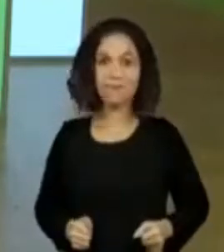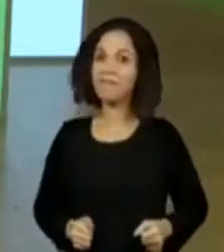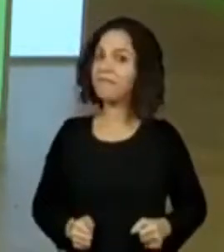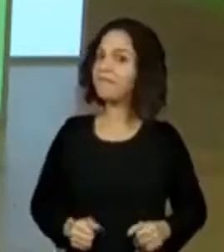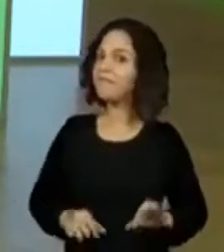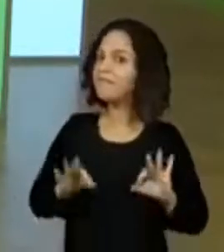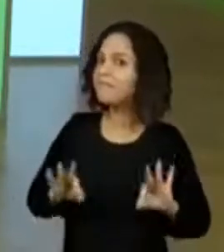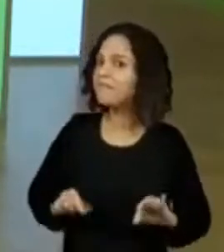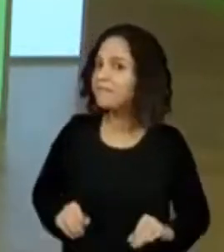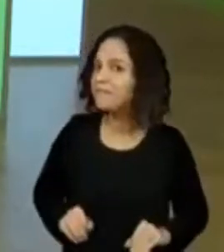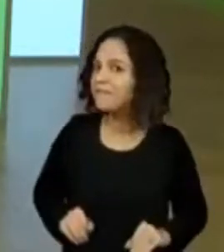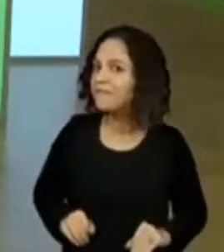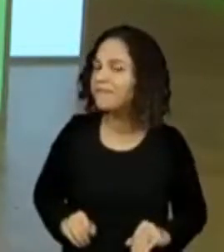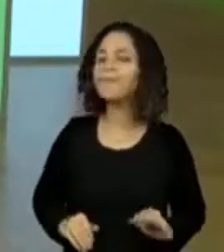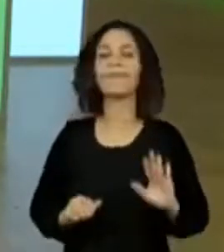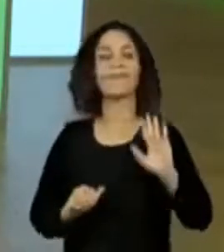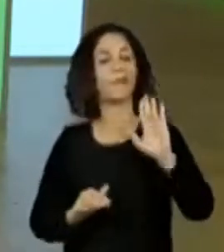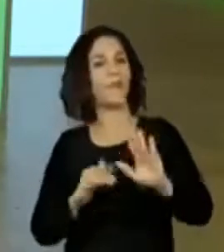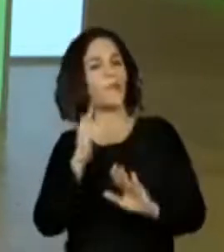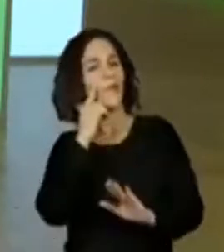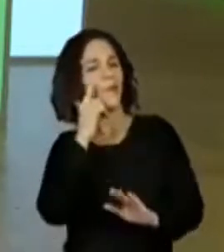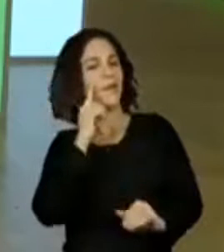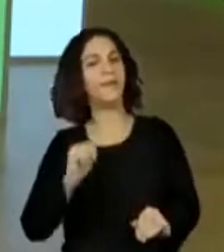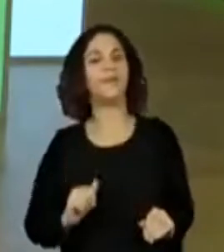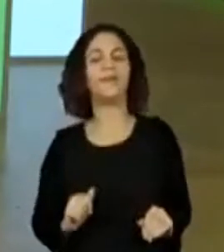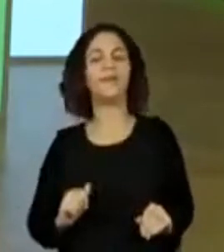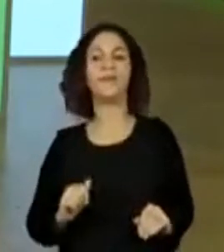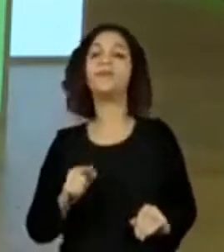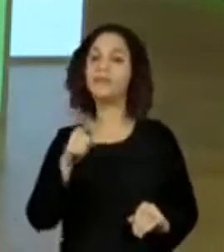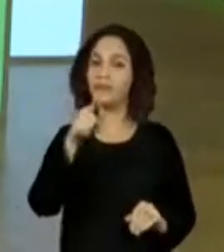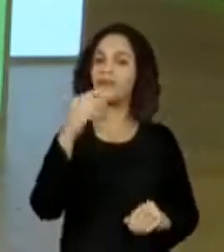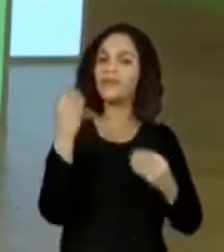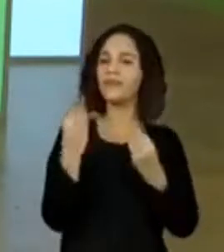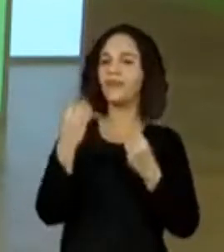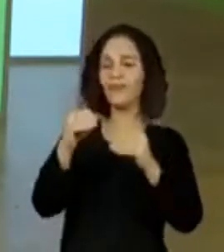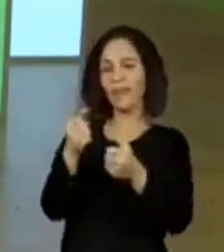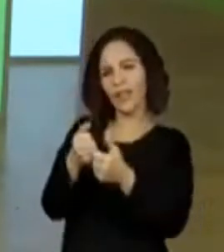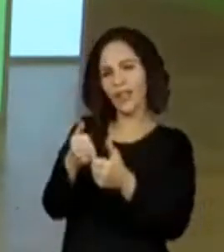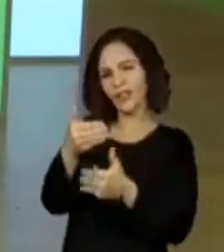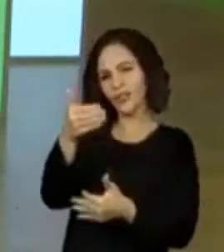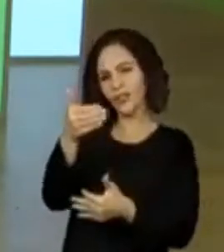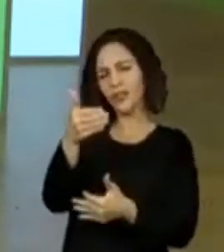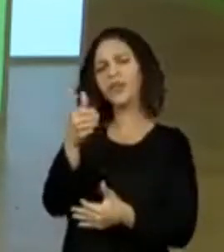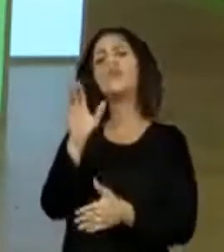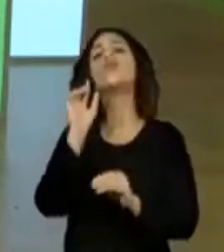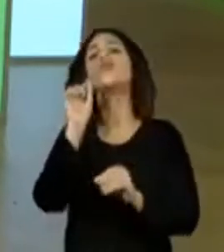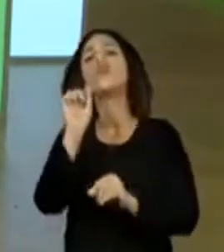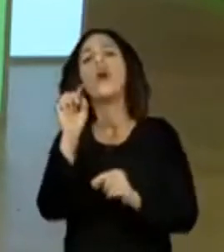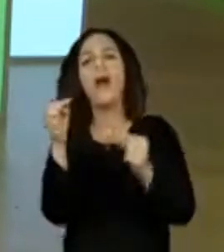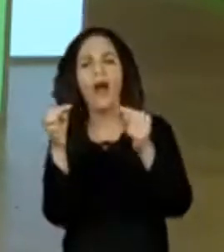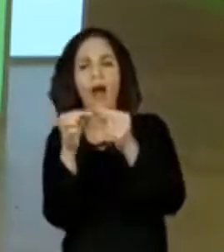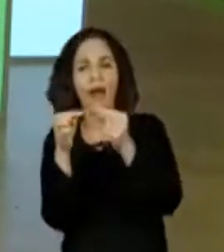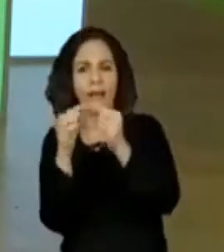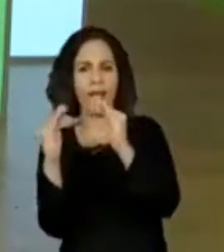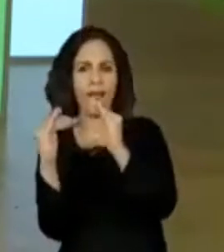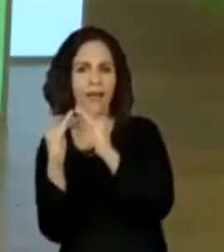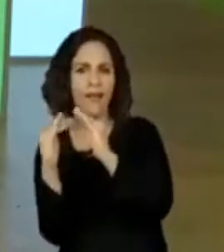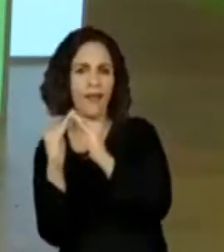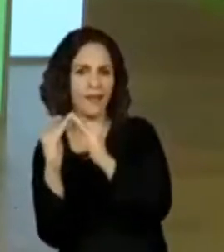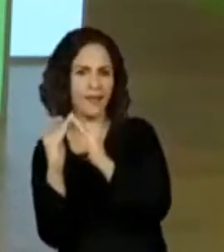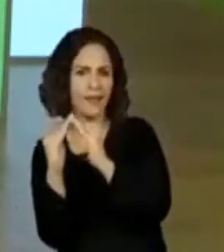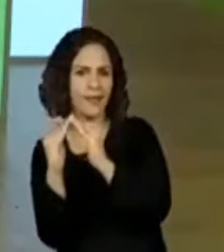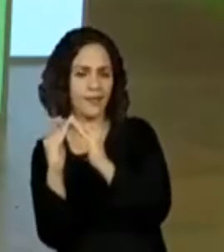Olha só, eu quero que vocês coloquem aí no chat o que nós fazemos em casa.